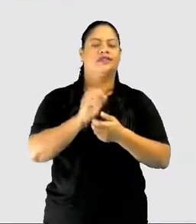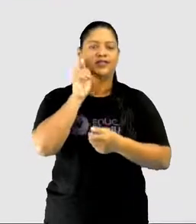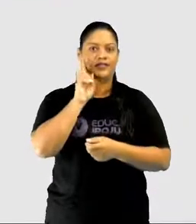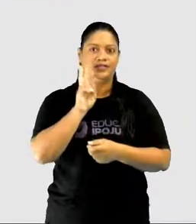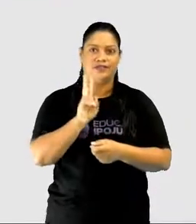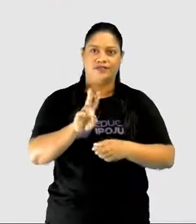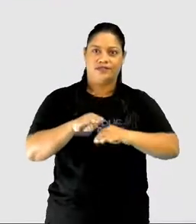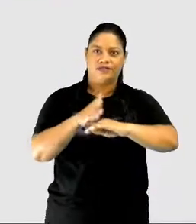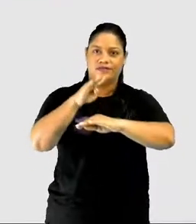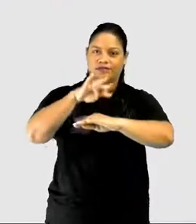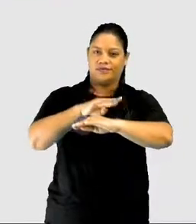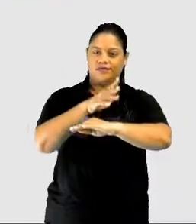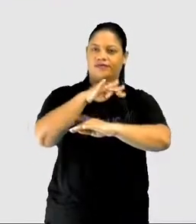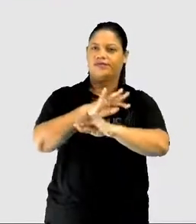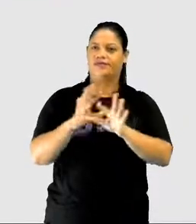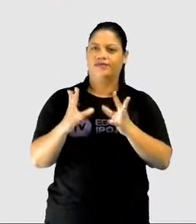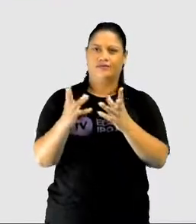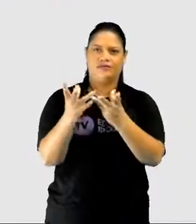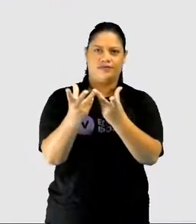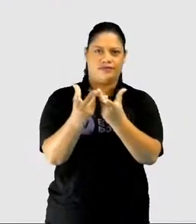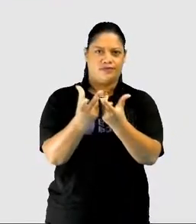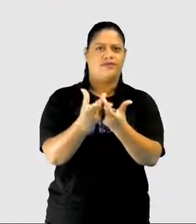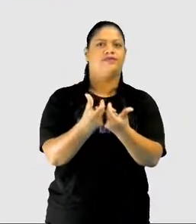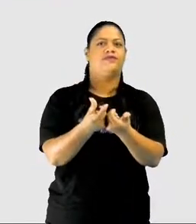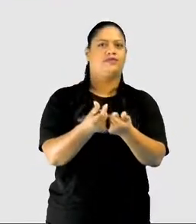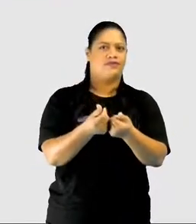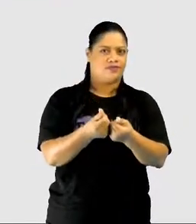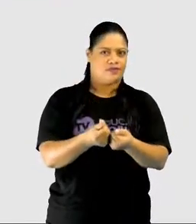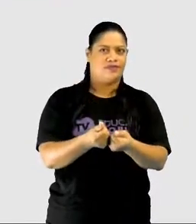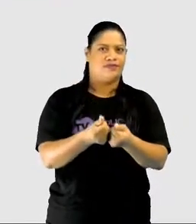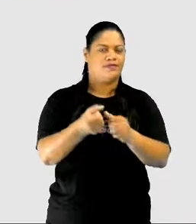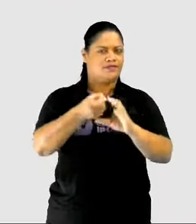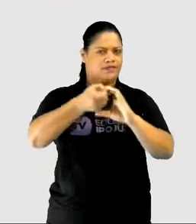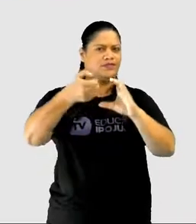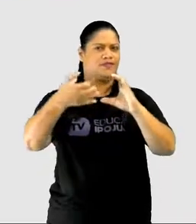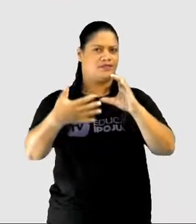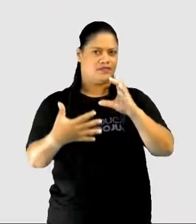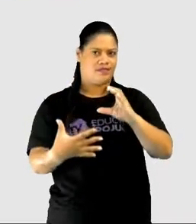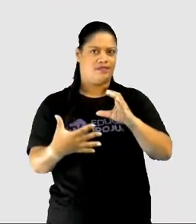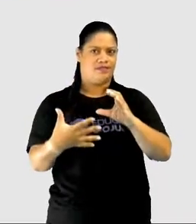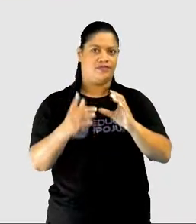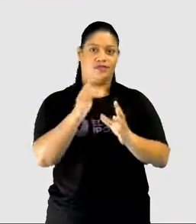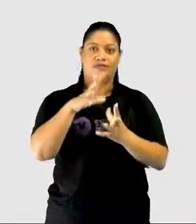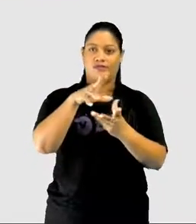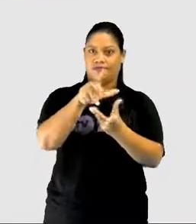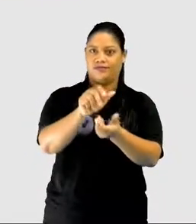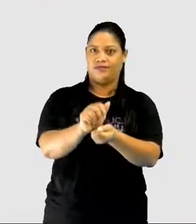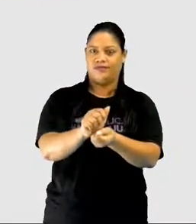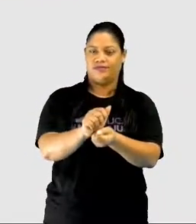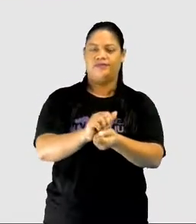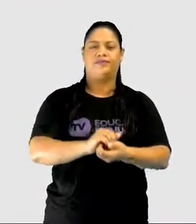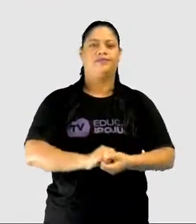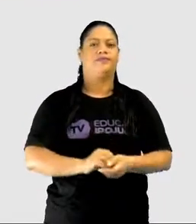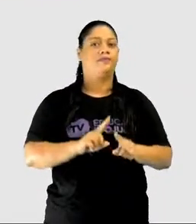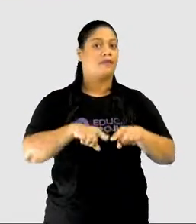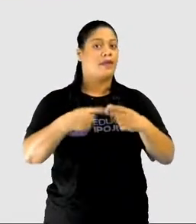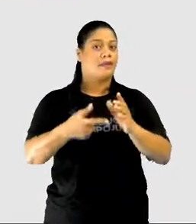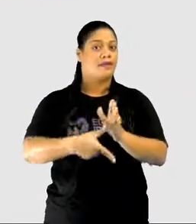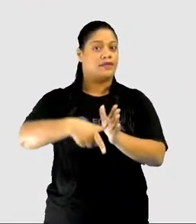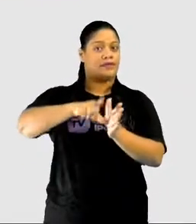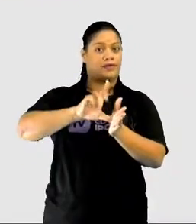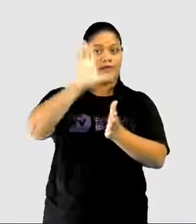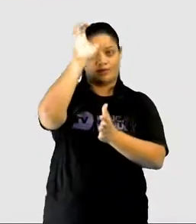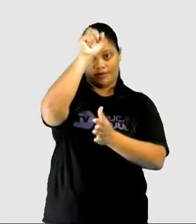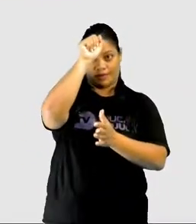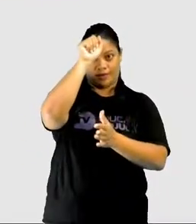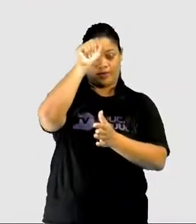influência do relevo em todos esses aspectos do espaço geográfico. Mas antes de aprender mais